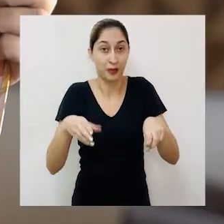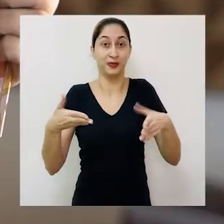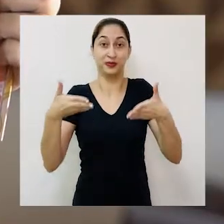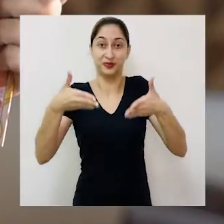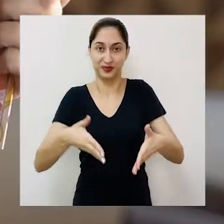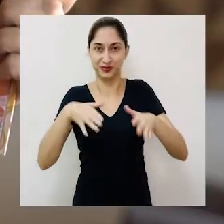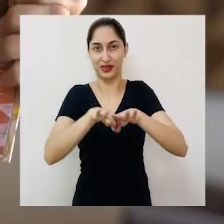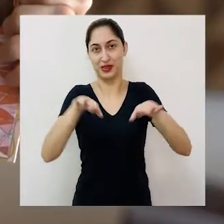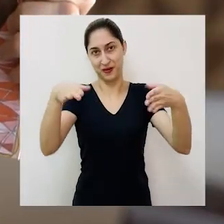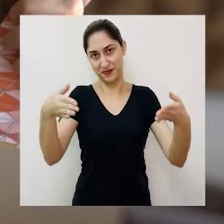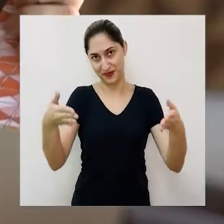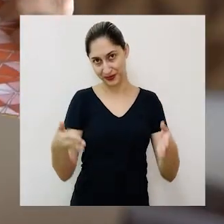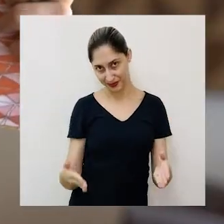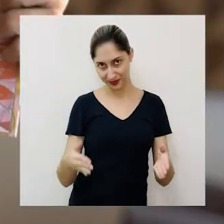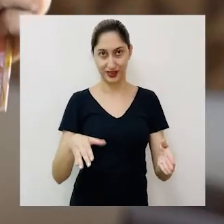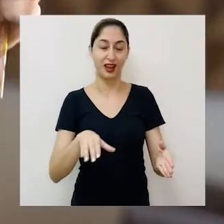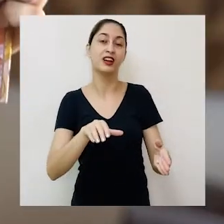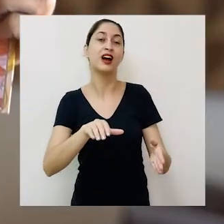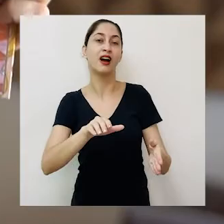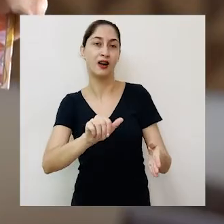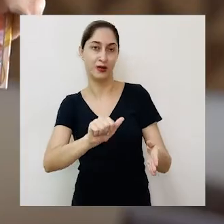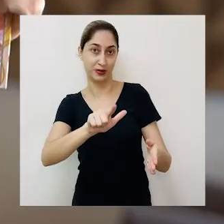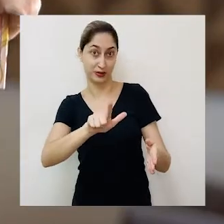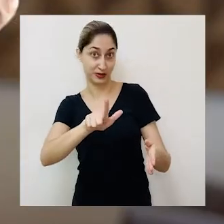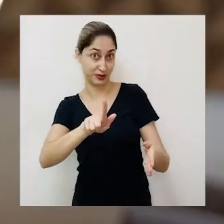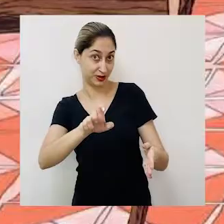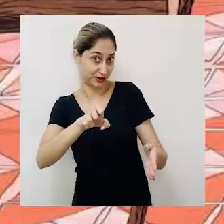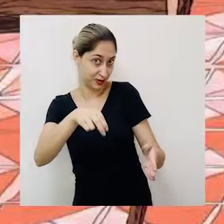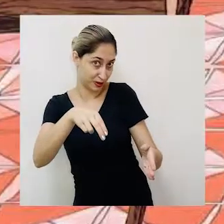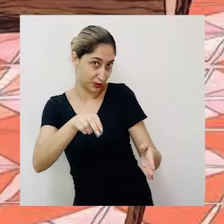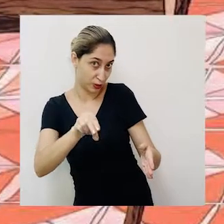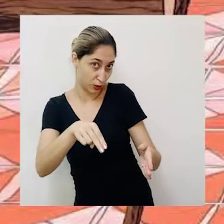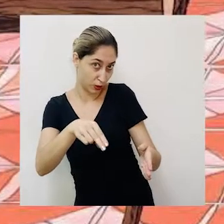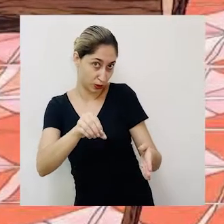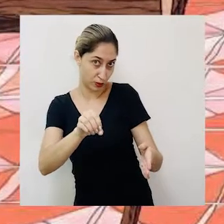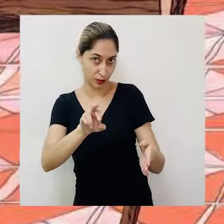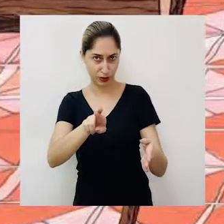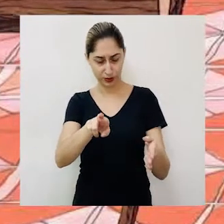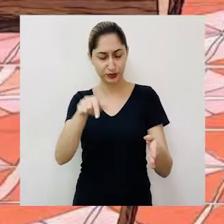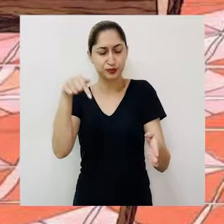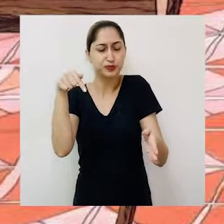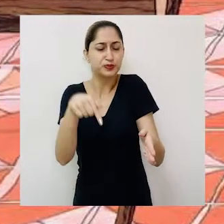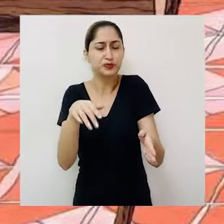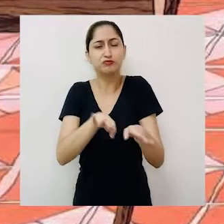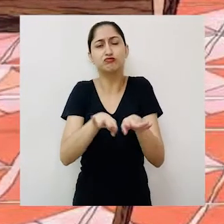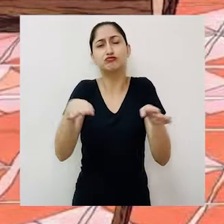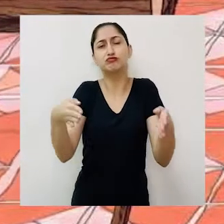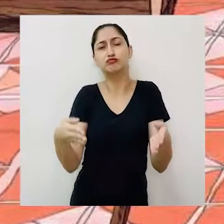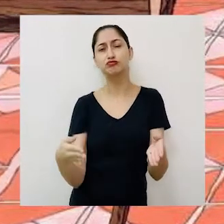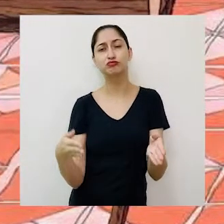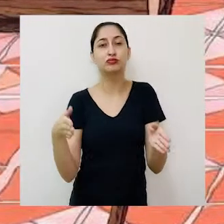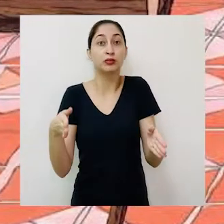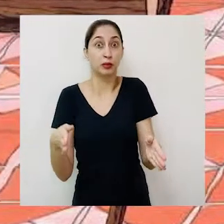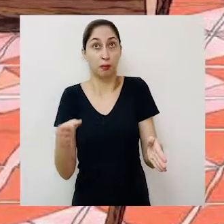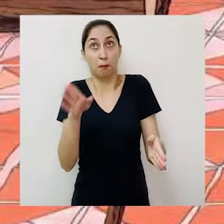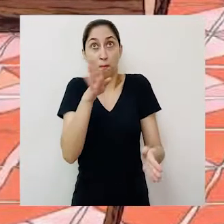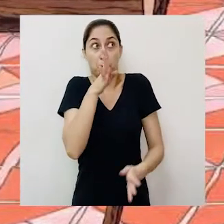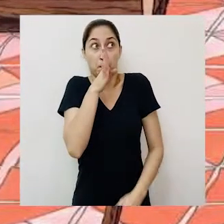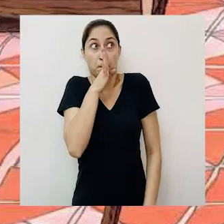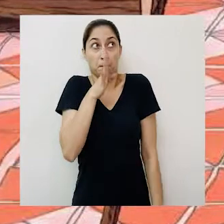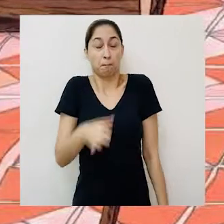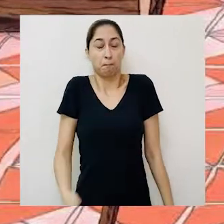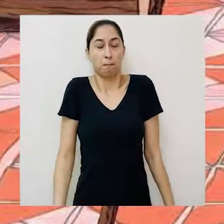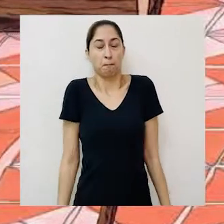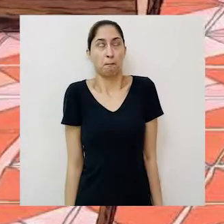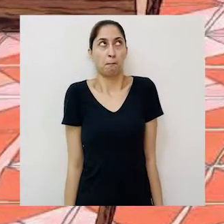quem chega primeiro até a genor mesa de jantar. Seu a genor mesa de jantar, por sua vez, tem que